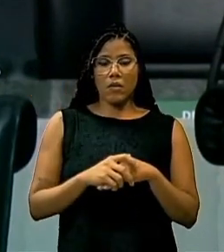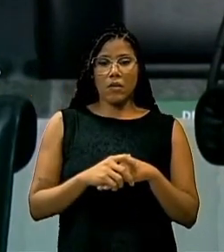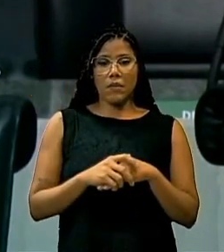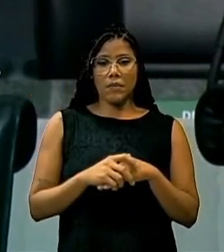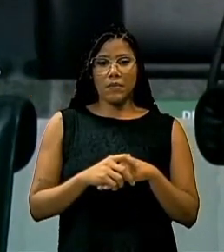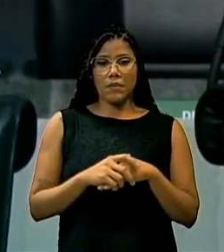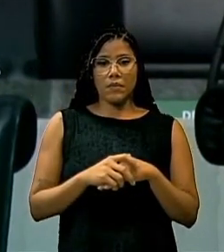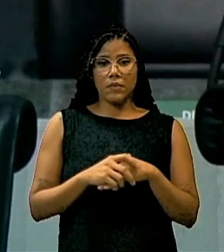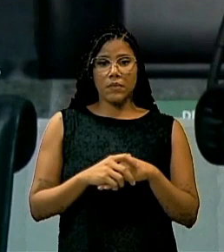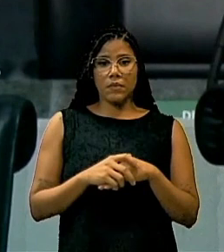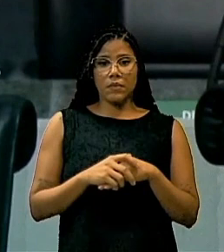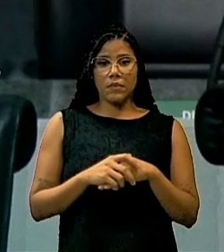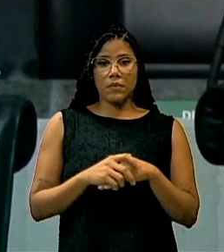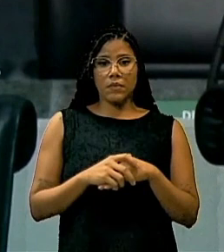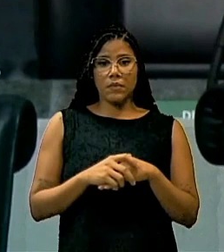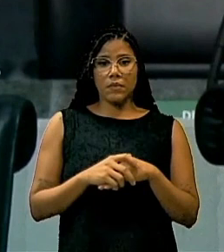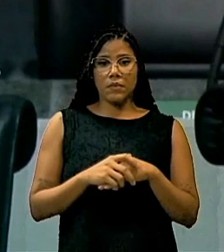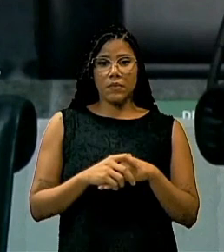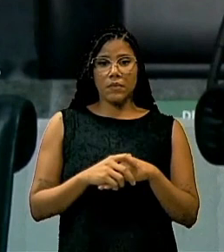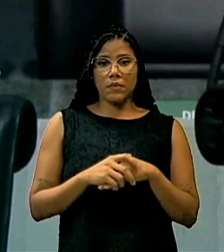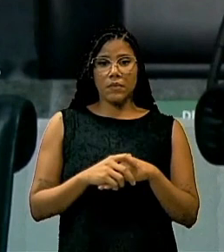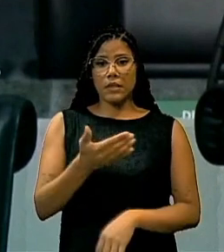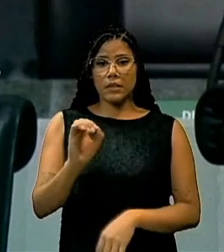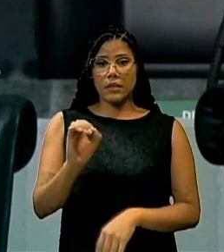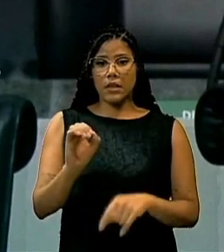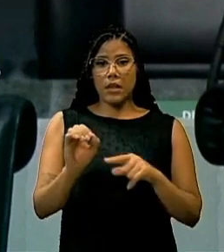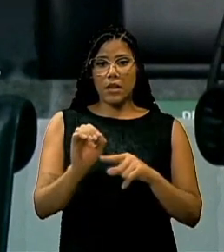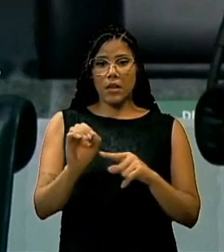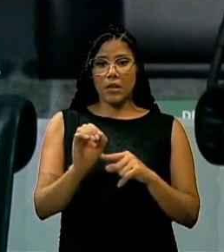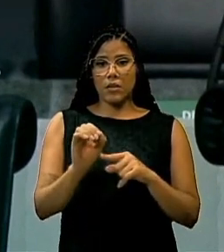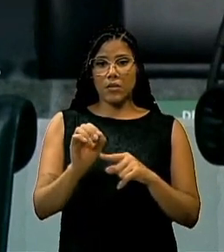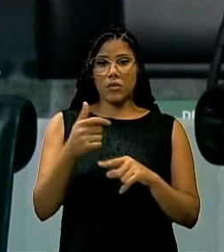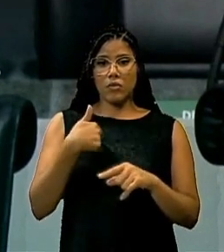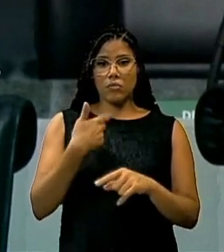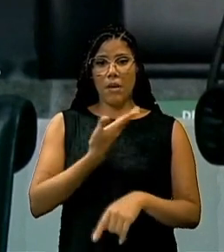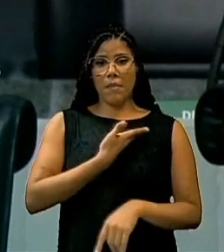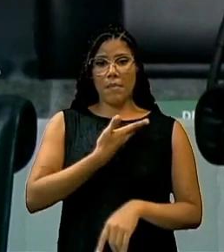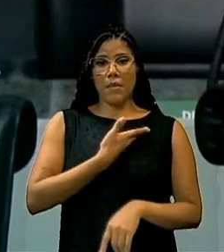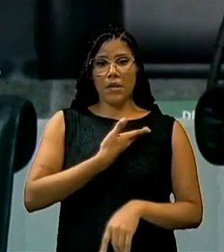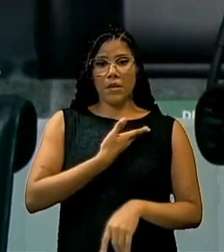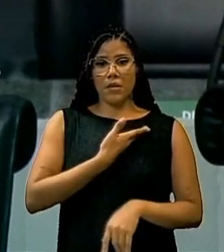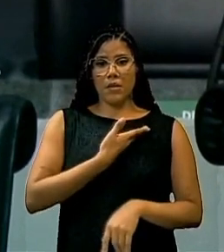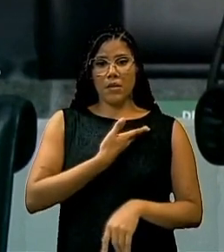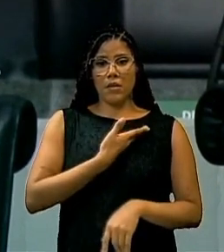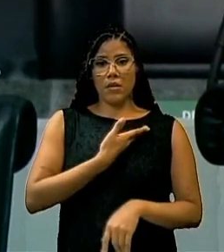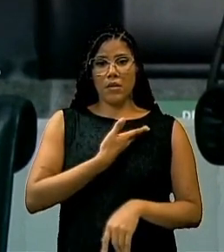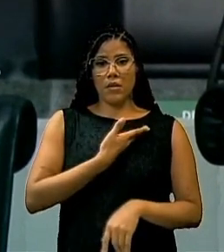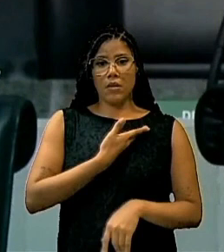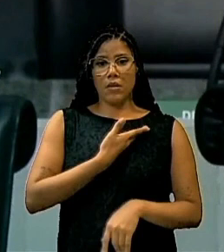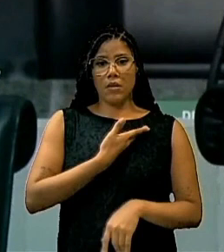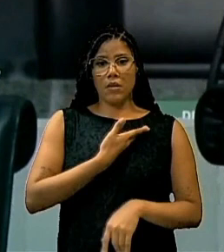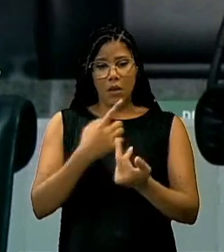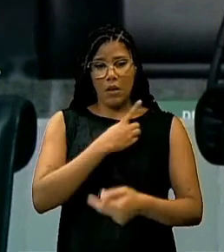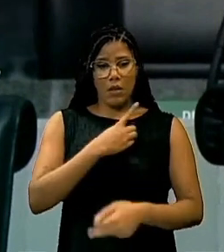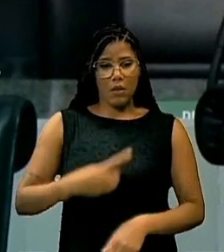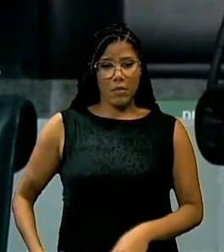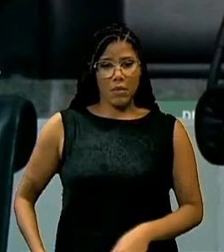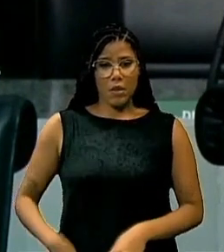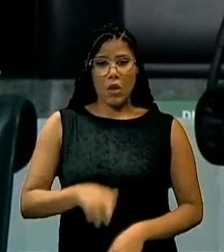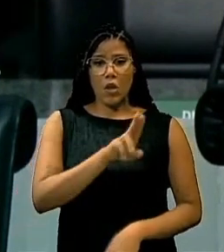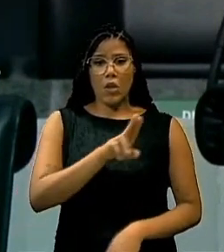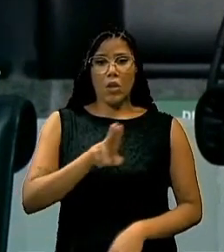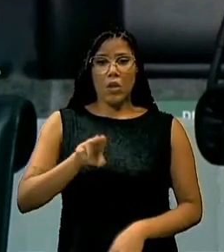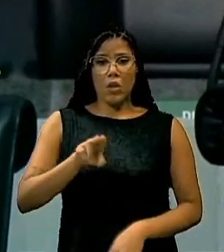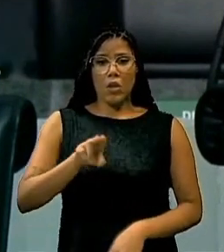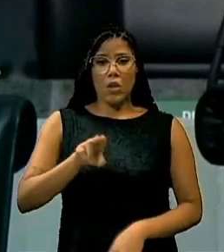de uma fundação, de uma fundação de um colega nosso, parlamentar igual a nós, chamado,